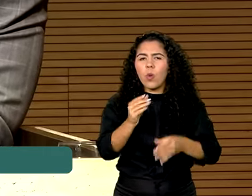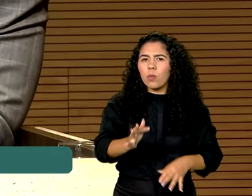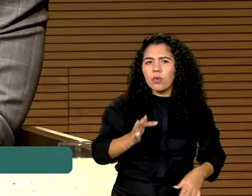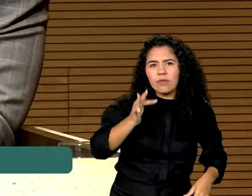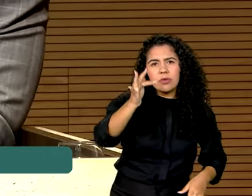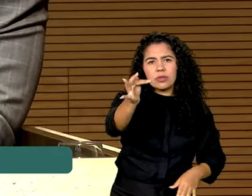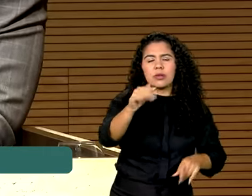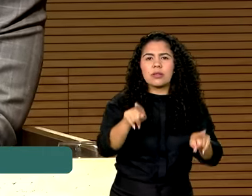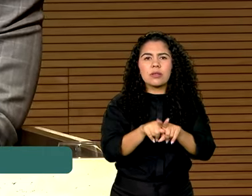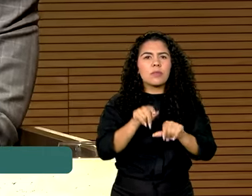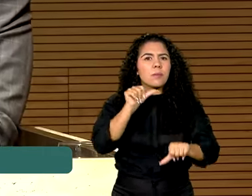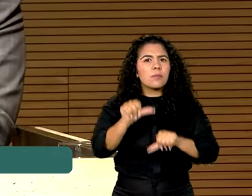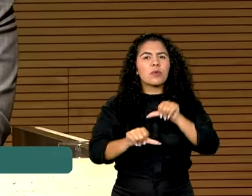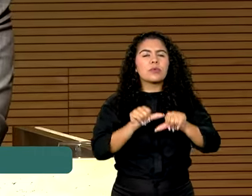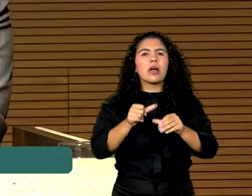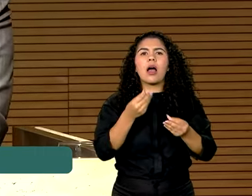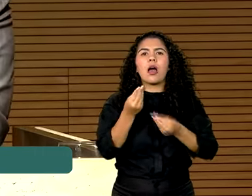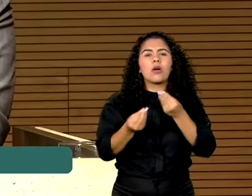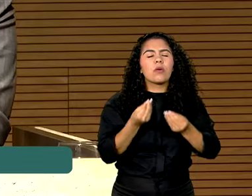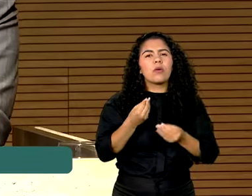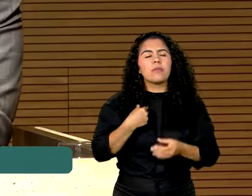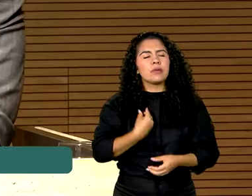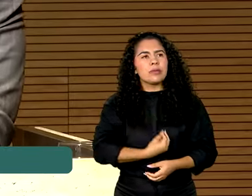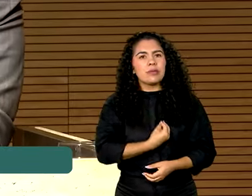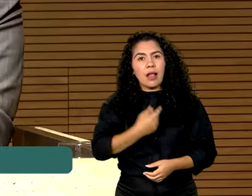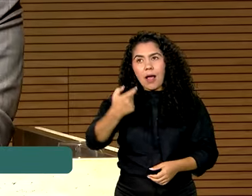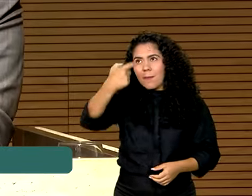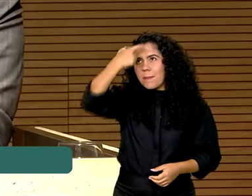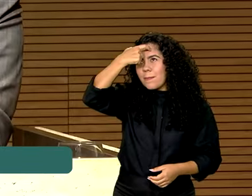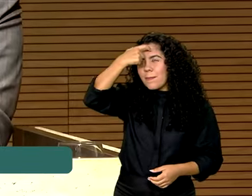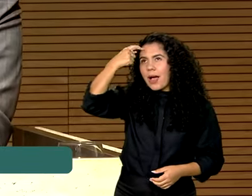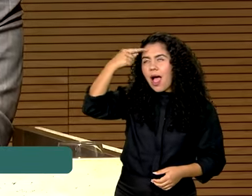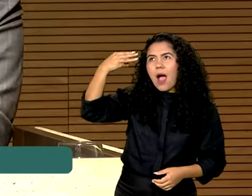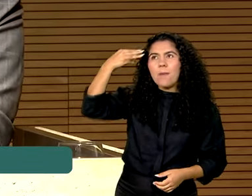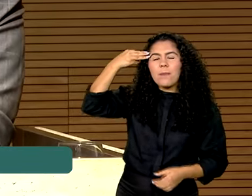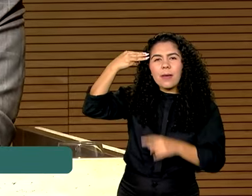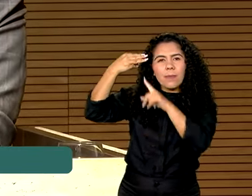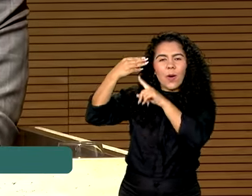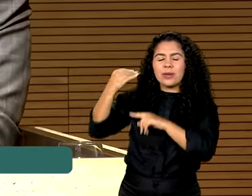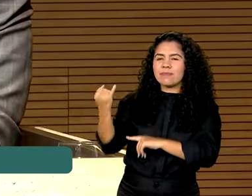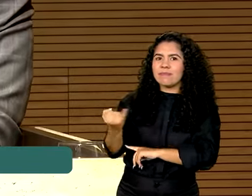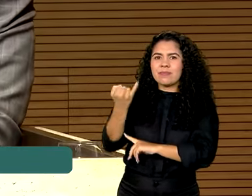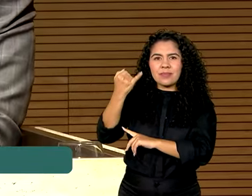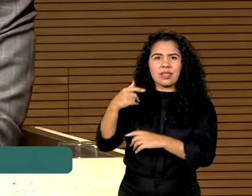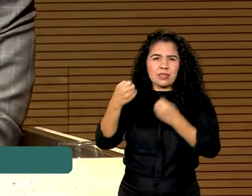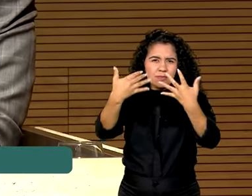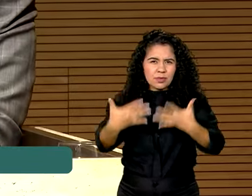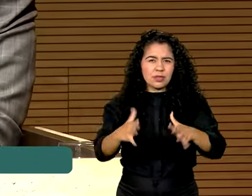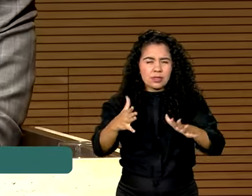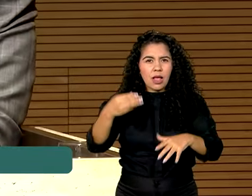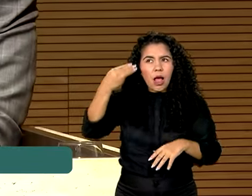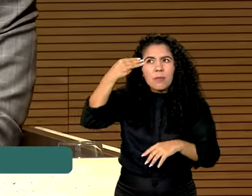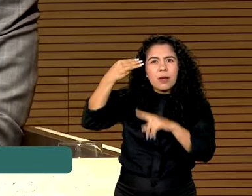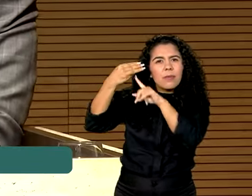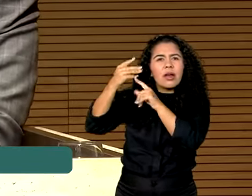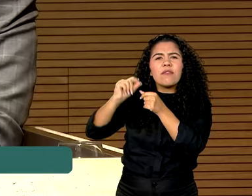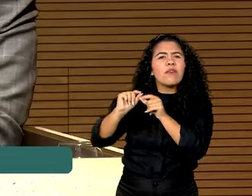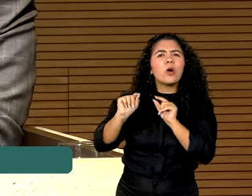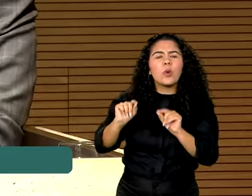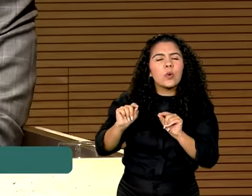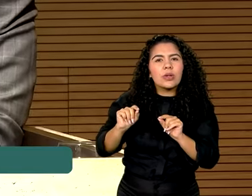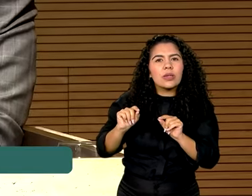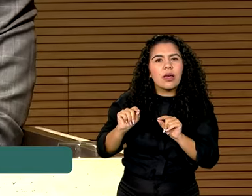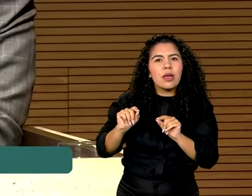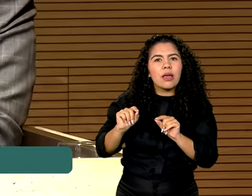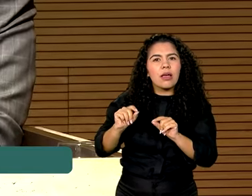o significado das nossas vidas. E a memória tem um papel que eu acho muito bonito, que já foi ressaltado aqui. Sabe o a memória faz? Ela faz aquilo que o